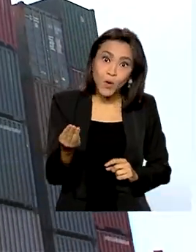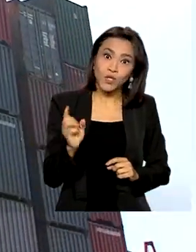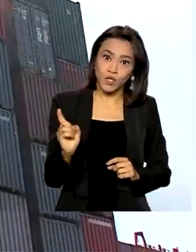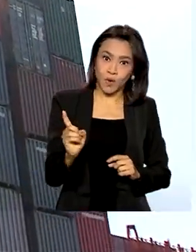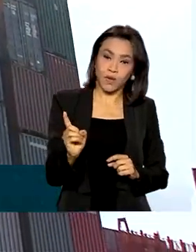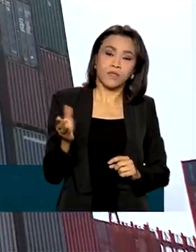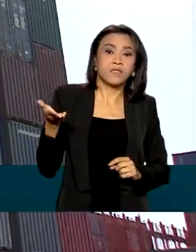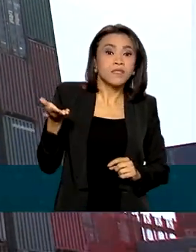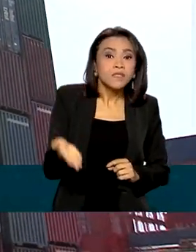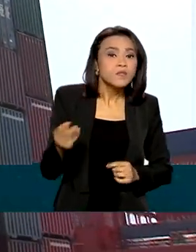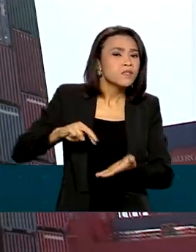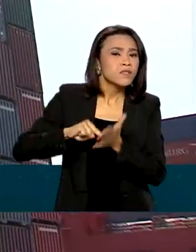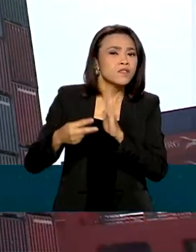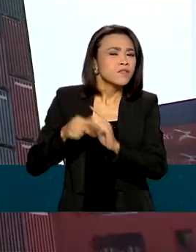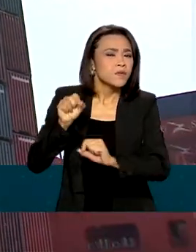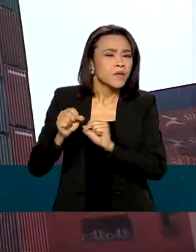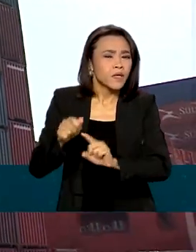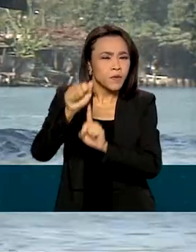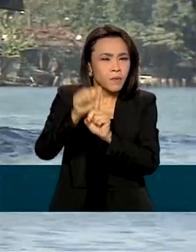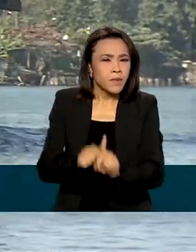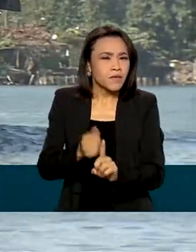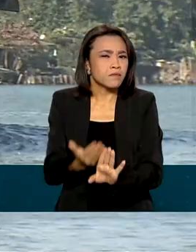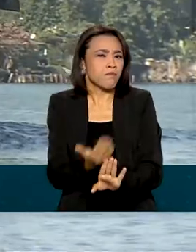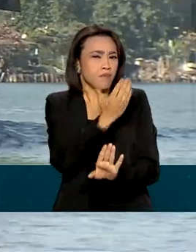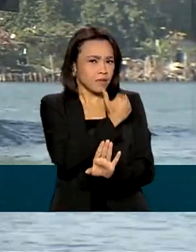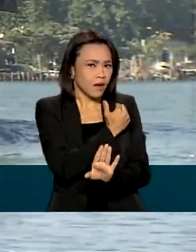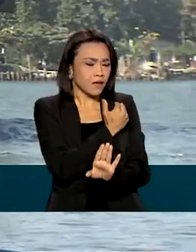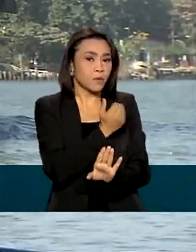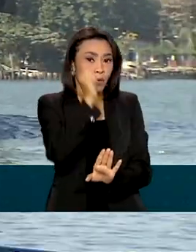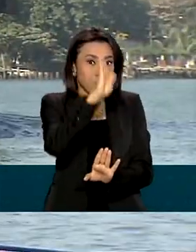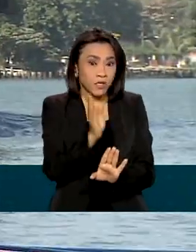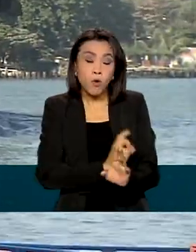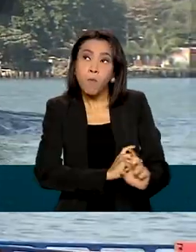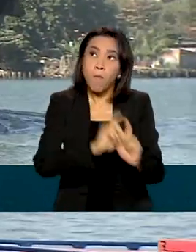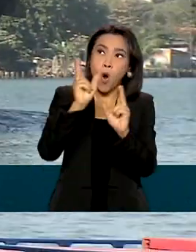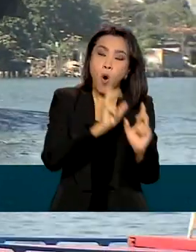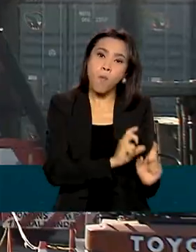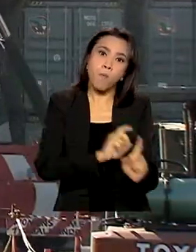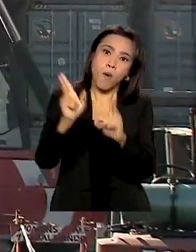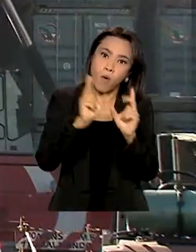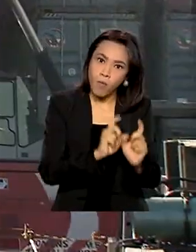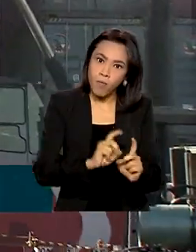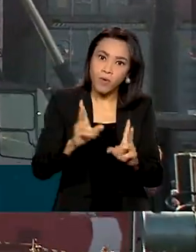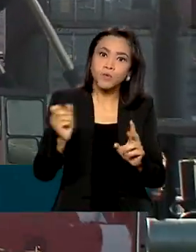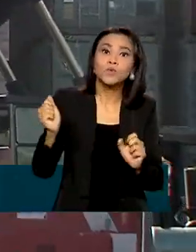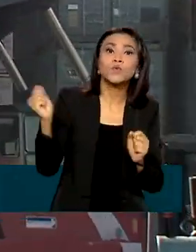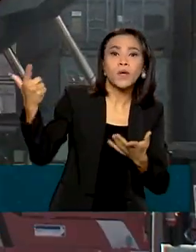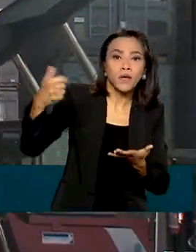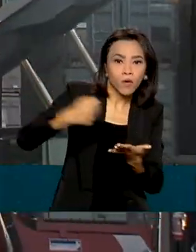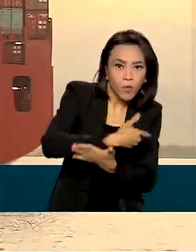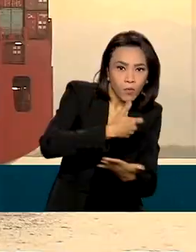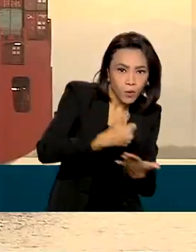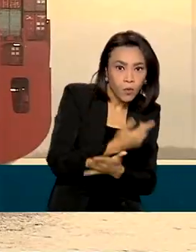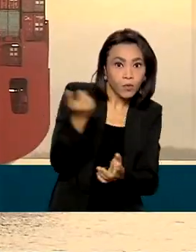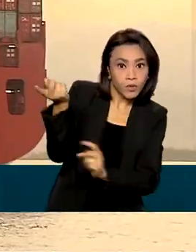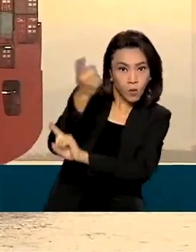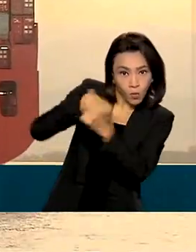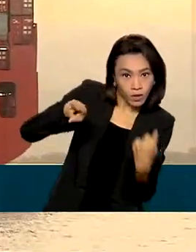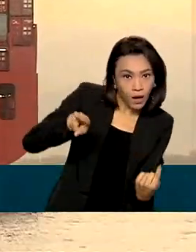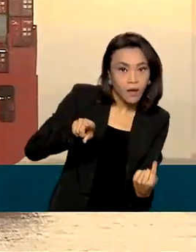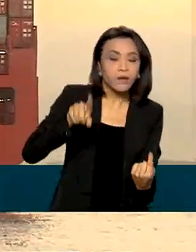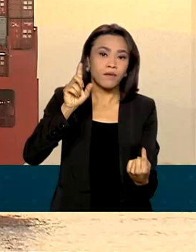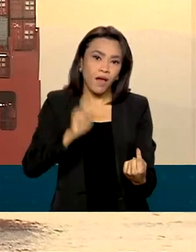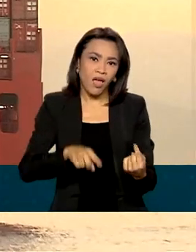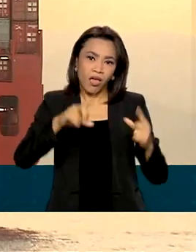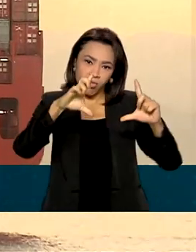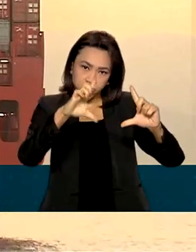Isso significa dizer que no mês passado o Brasil exportou mais do que importou. Quando ocorre o inverso, é registrado um